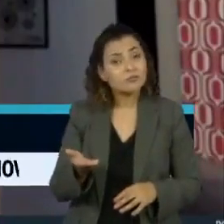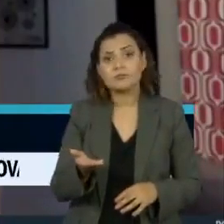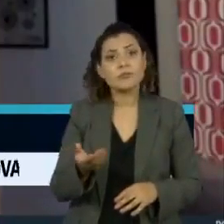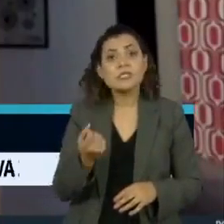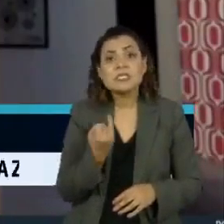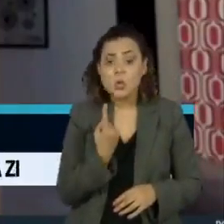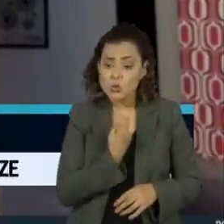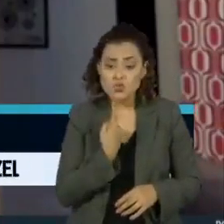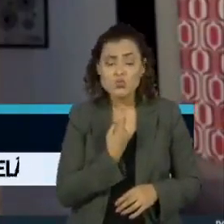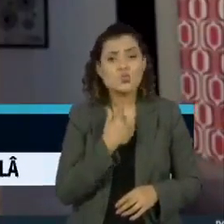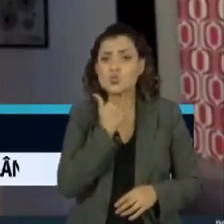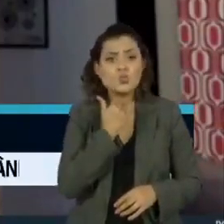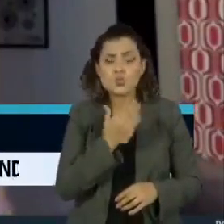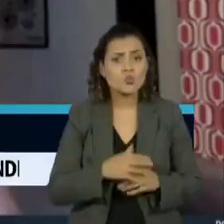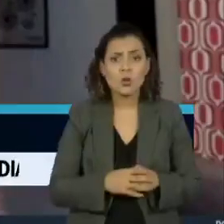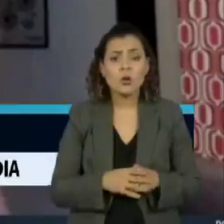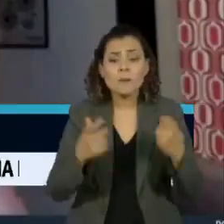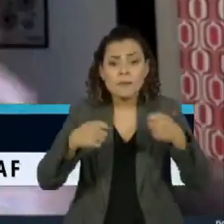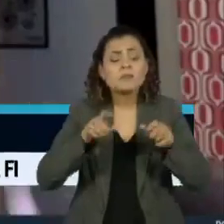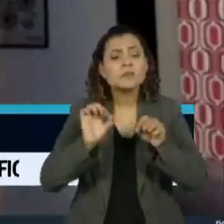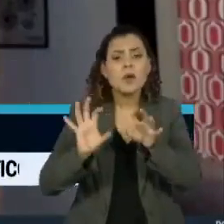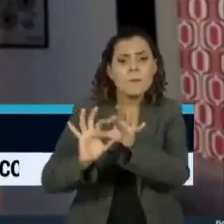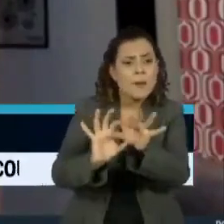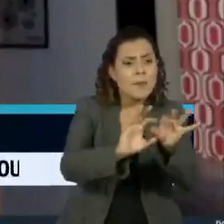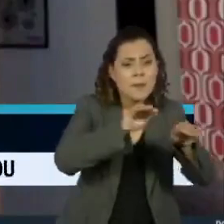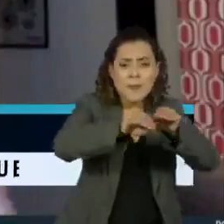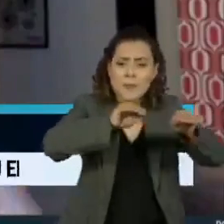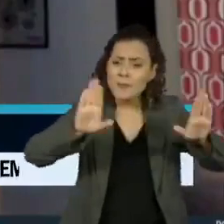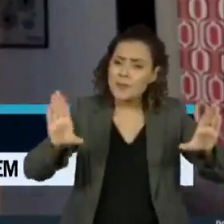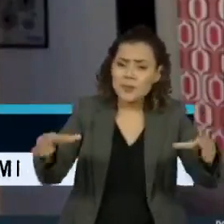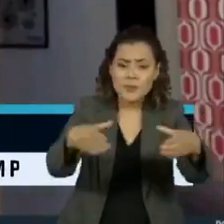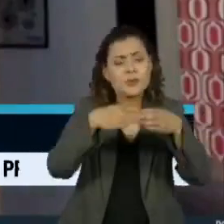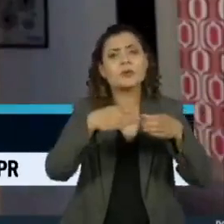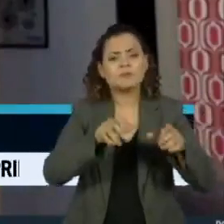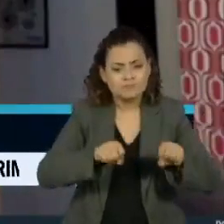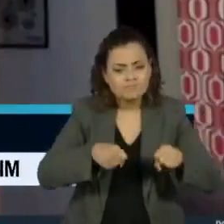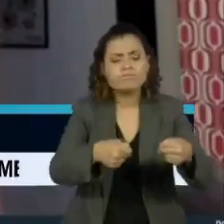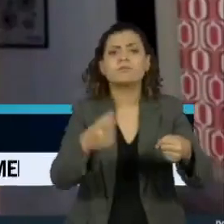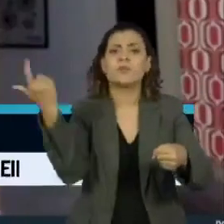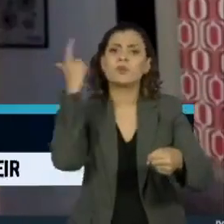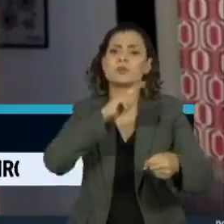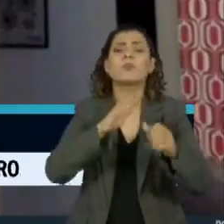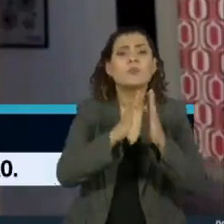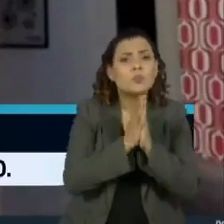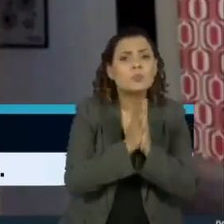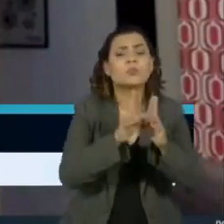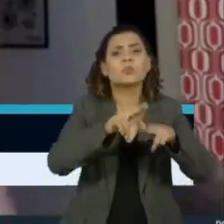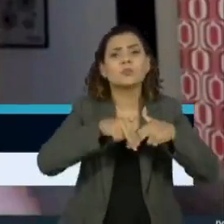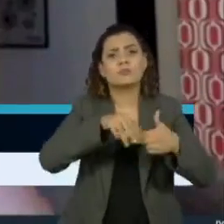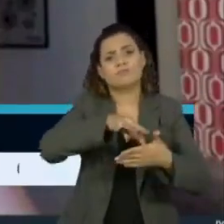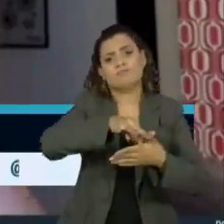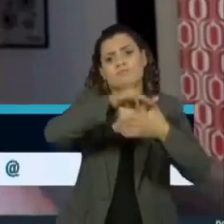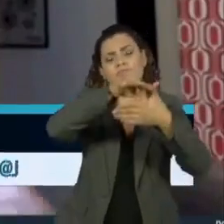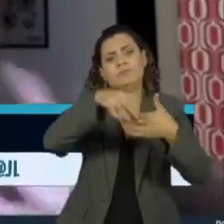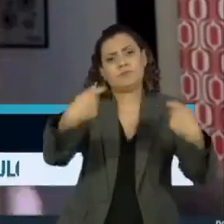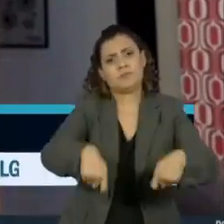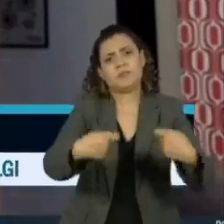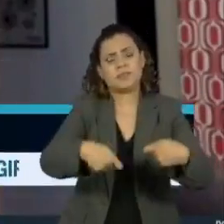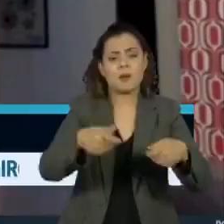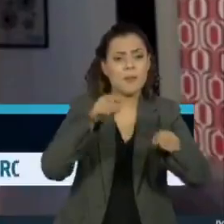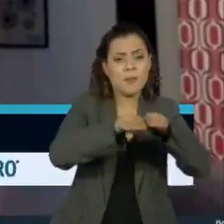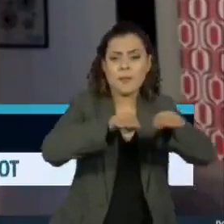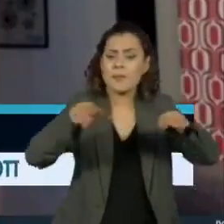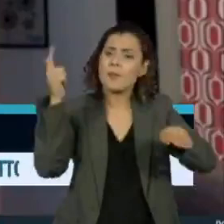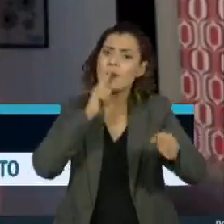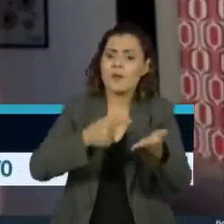individualizada, ela só existe se ela for coletiva e é por isso que a gente precisa de uma liderança para criar